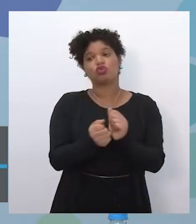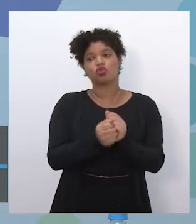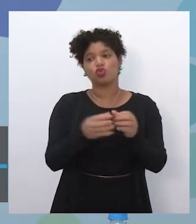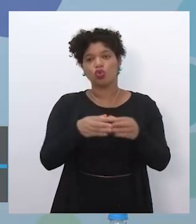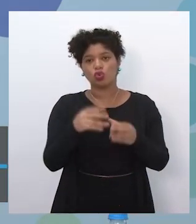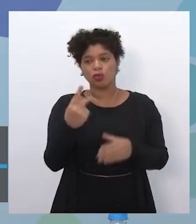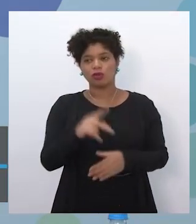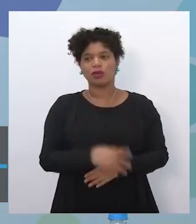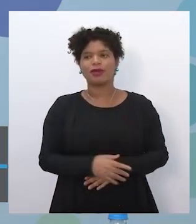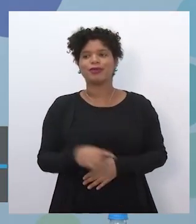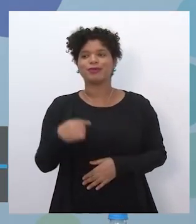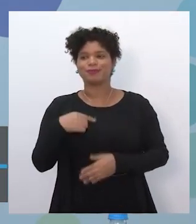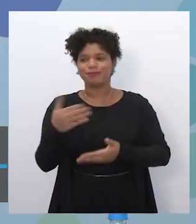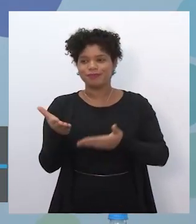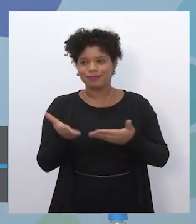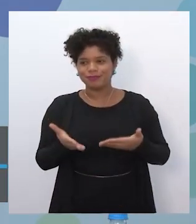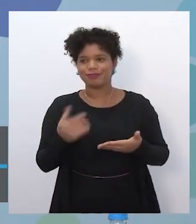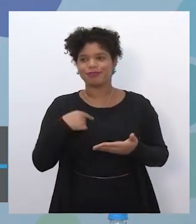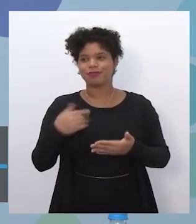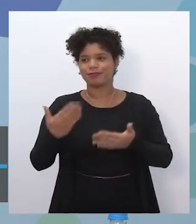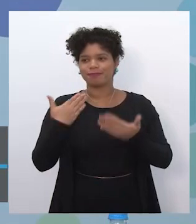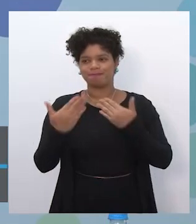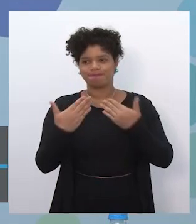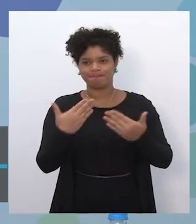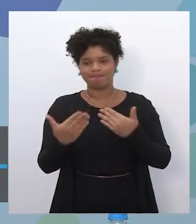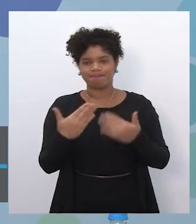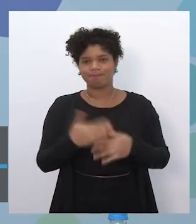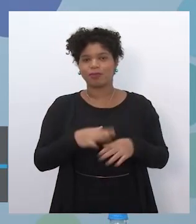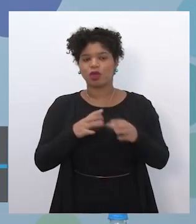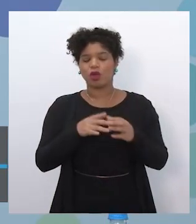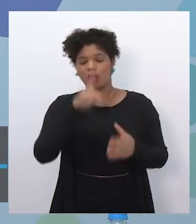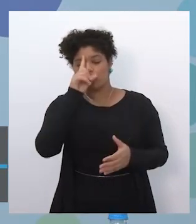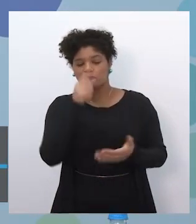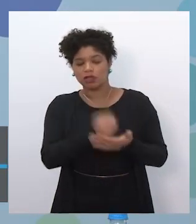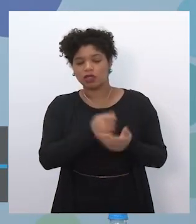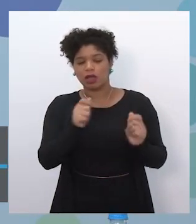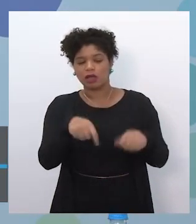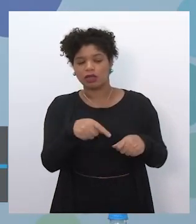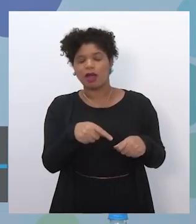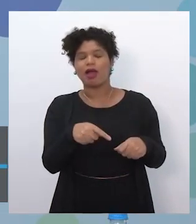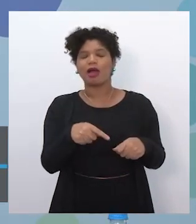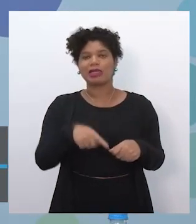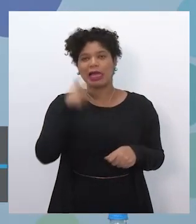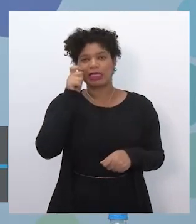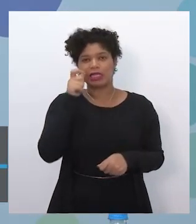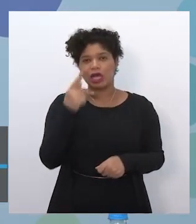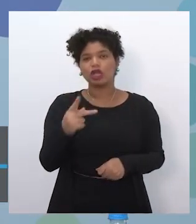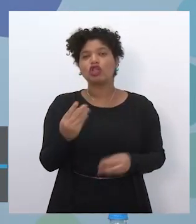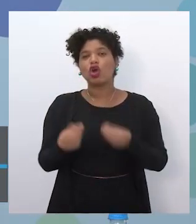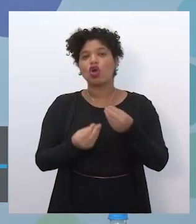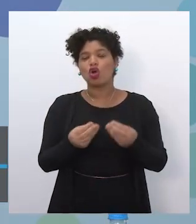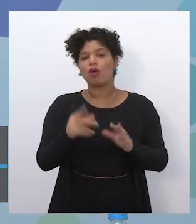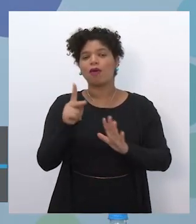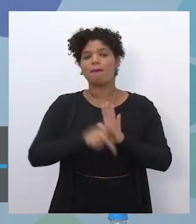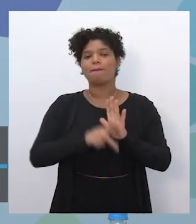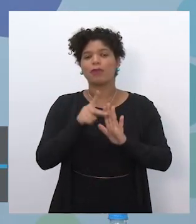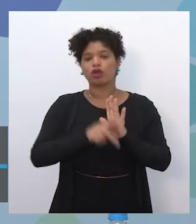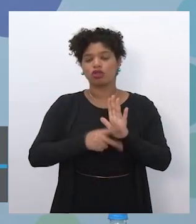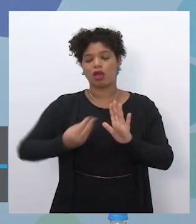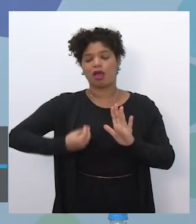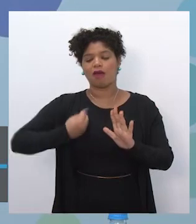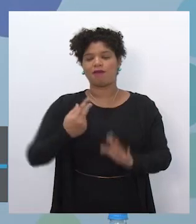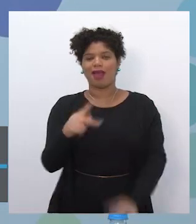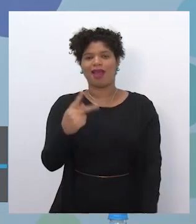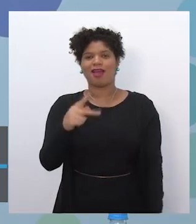acolhê-los, conversar, dialogar com esse grupo, você vai definir com eles a partir dos interesses deles, dos projetos de vida